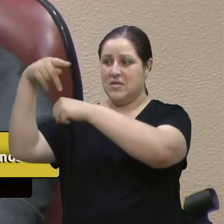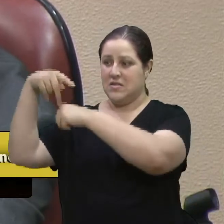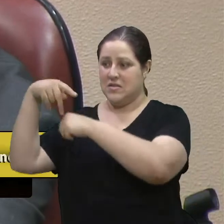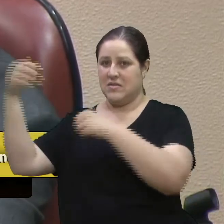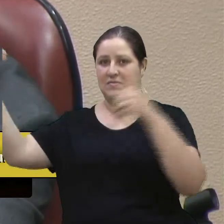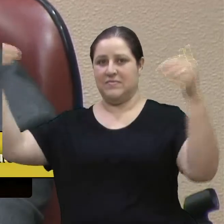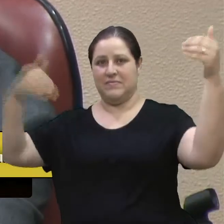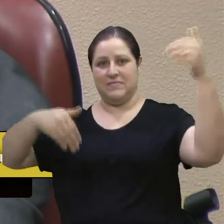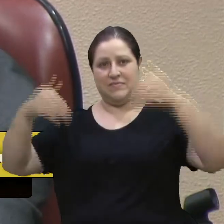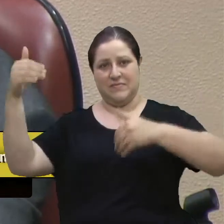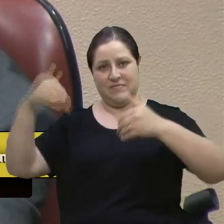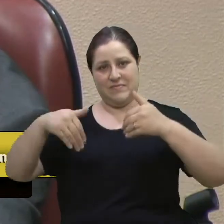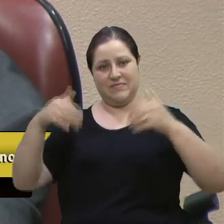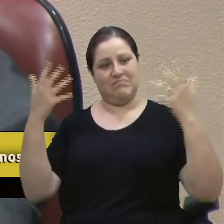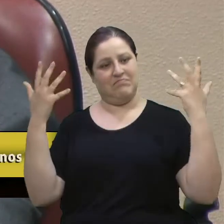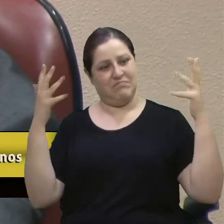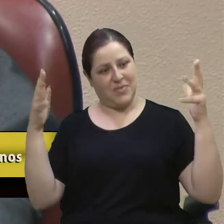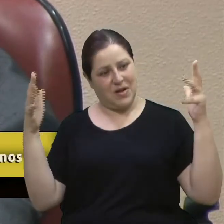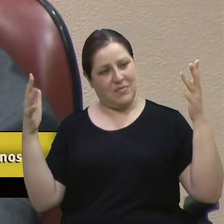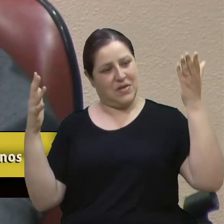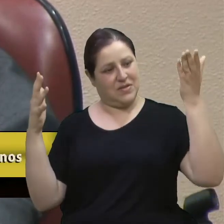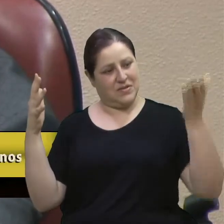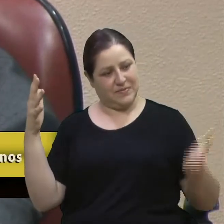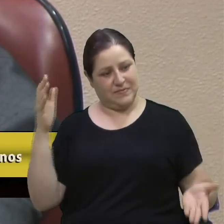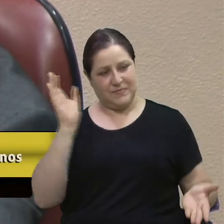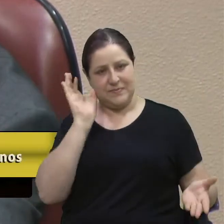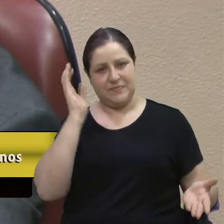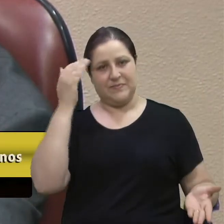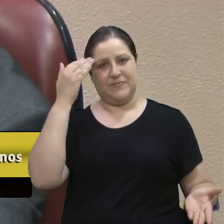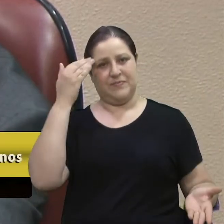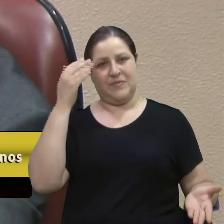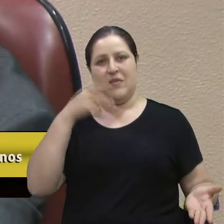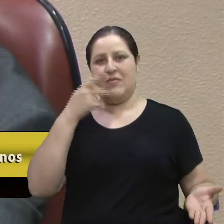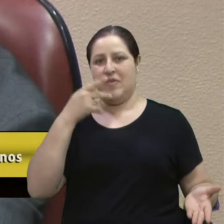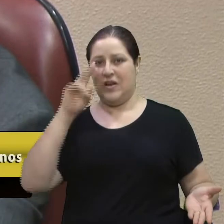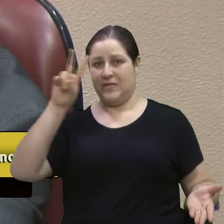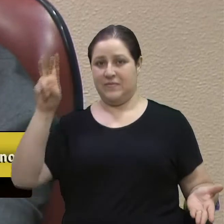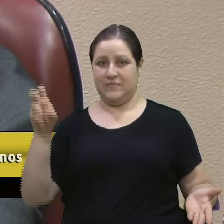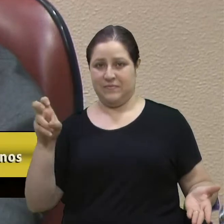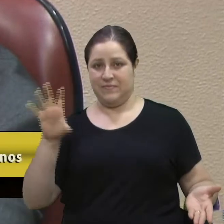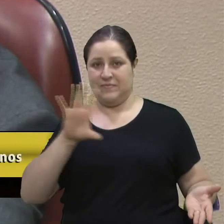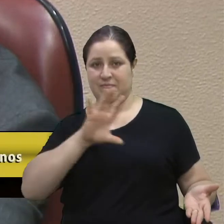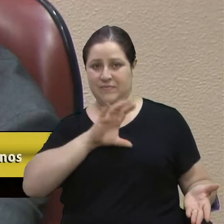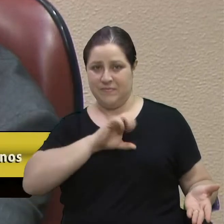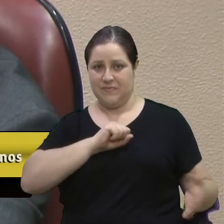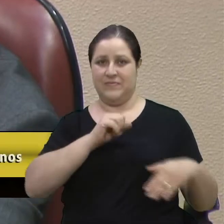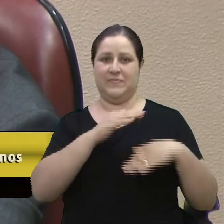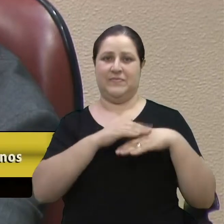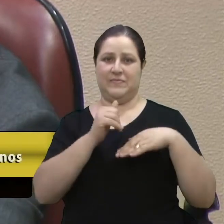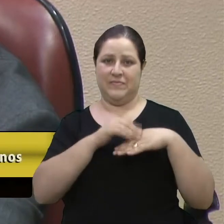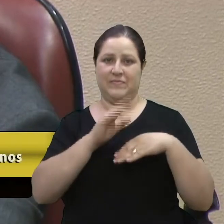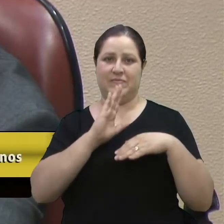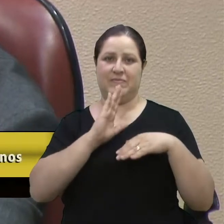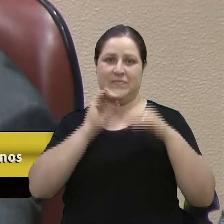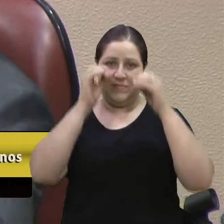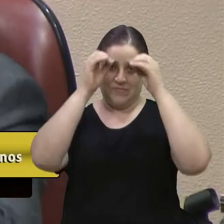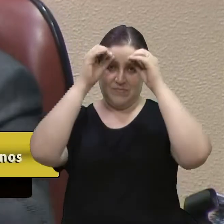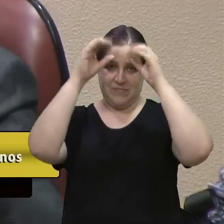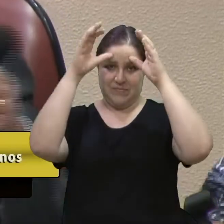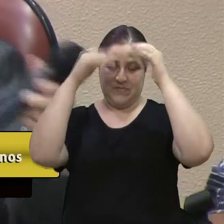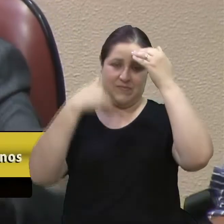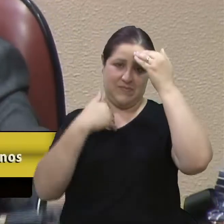Então, quero parabenizar a Vossa Excelência por estar tratando desse tema com muito amor, com muito carinho, com muito conhecimento. Muito obrigado.